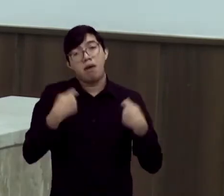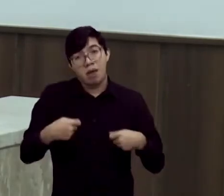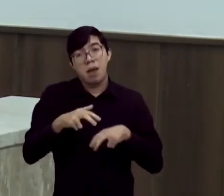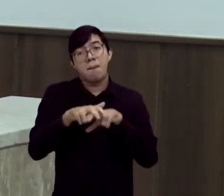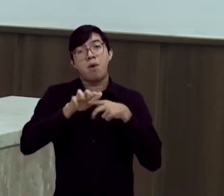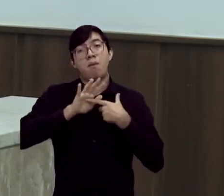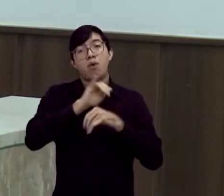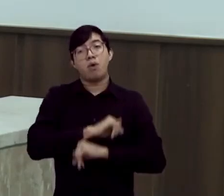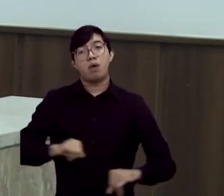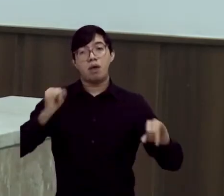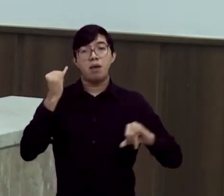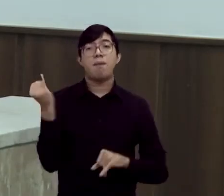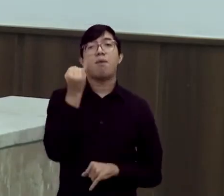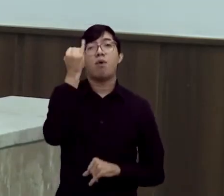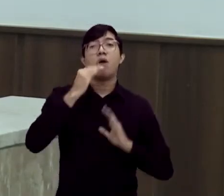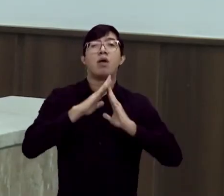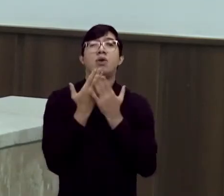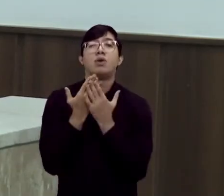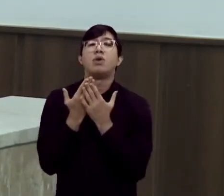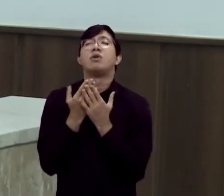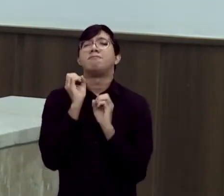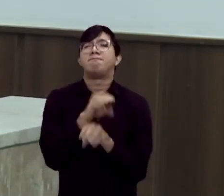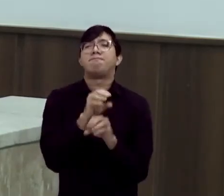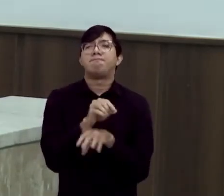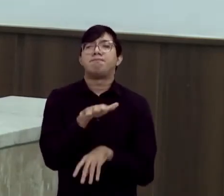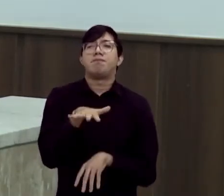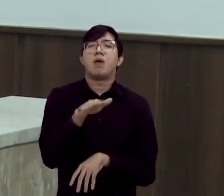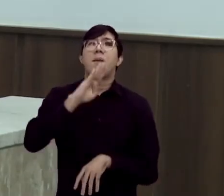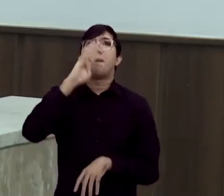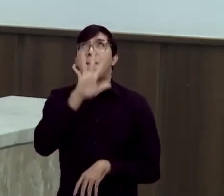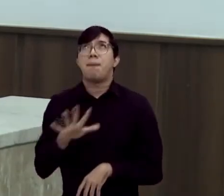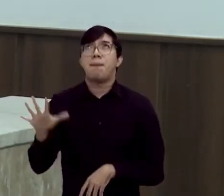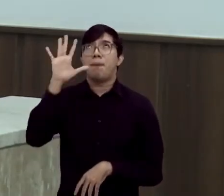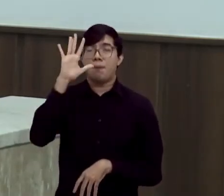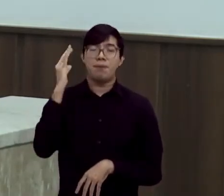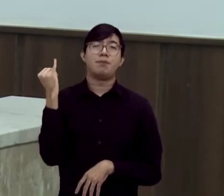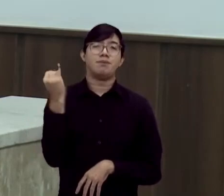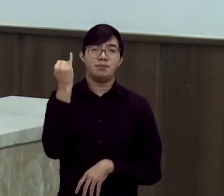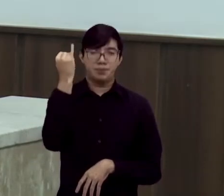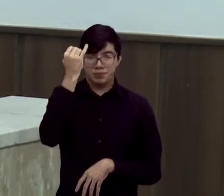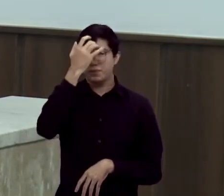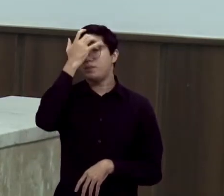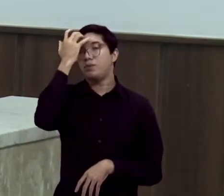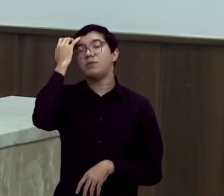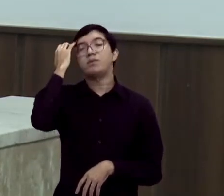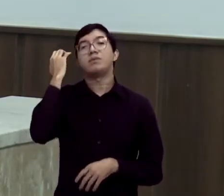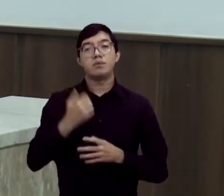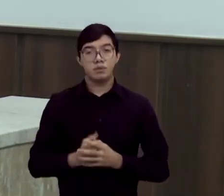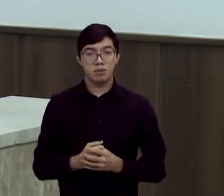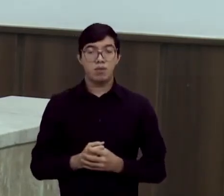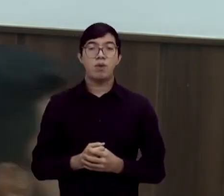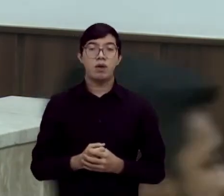importância da educação para o nosso país e para que a gente possa